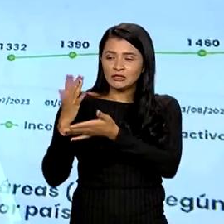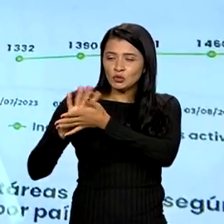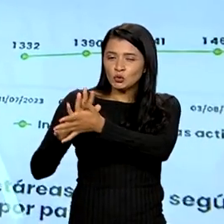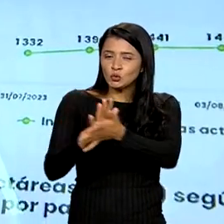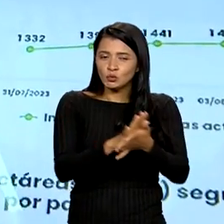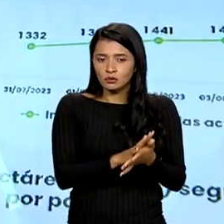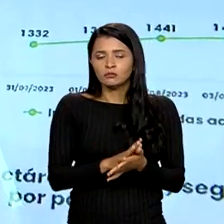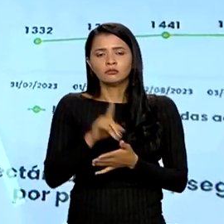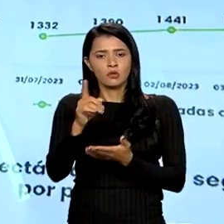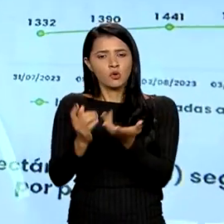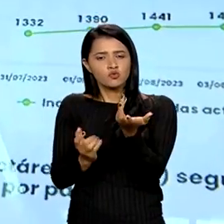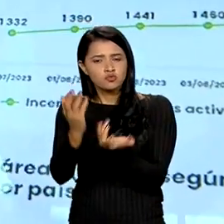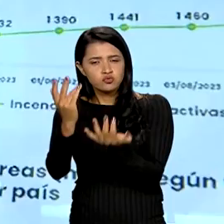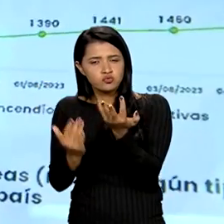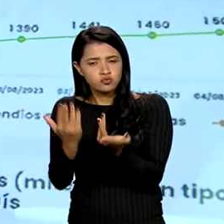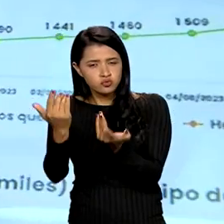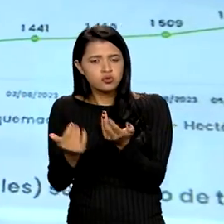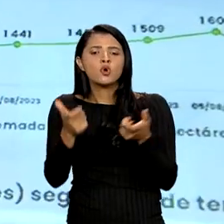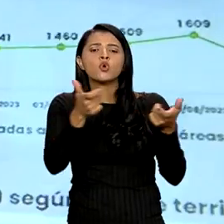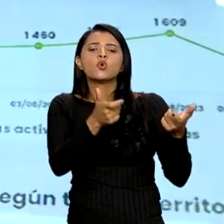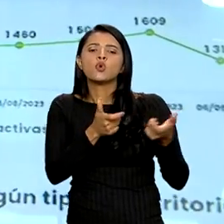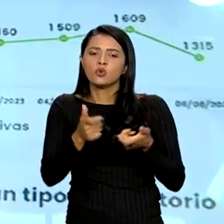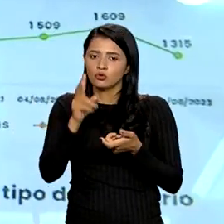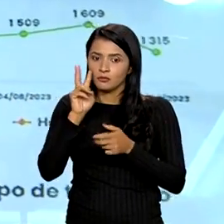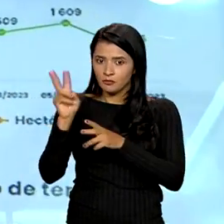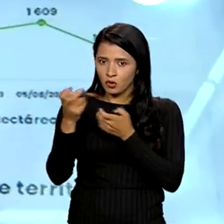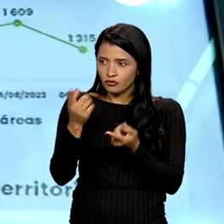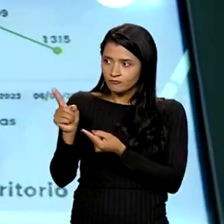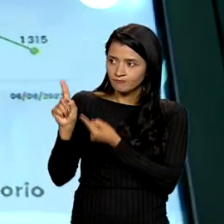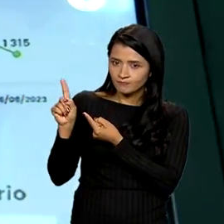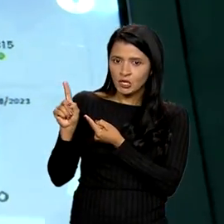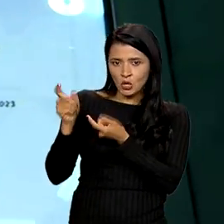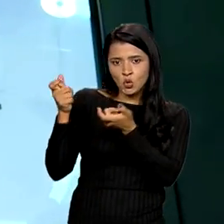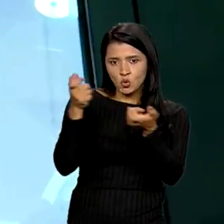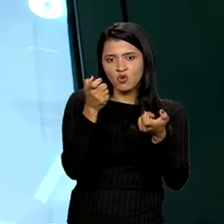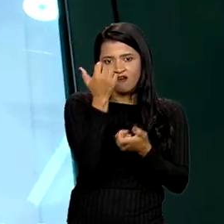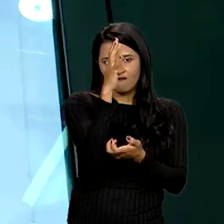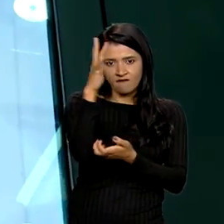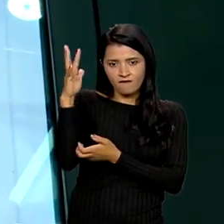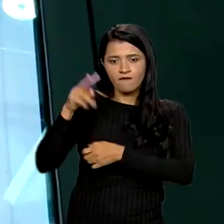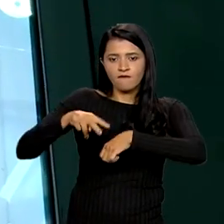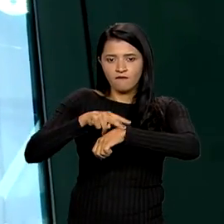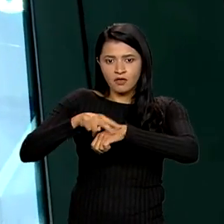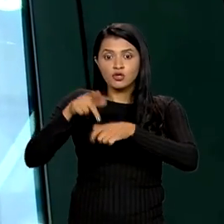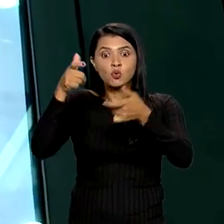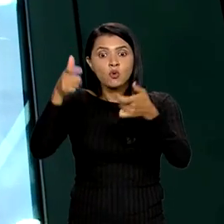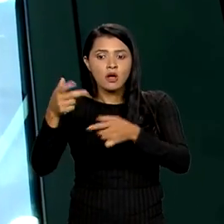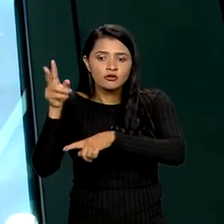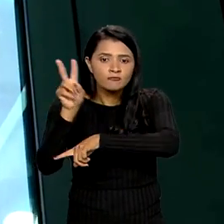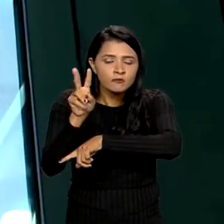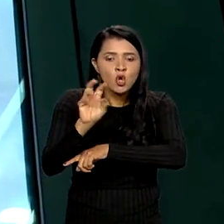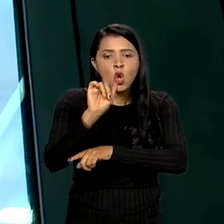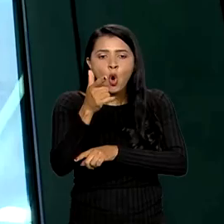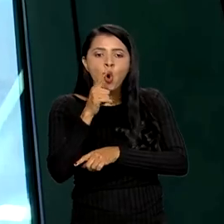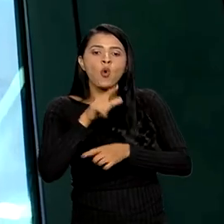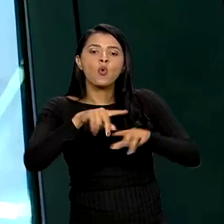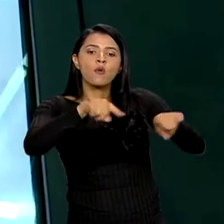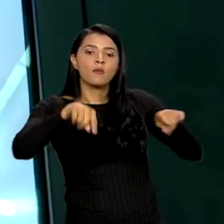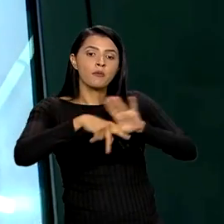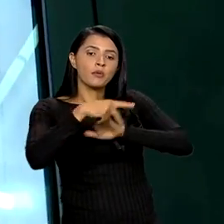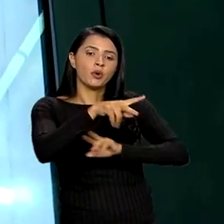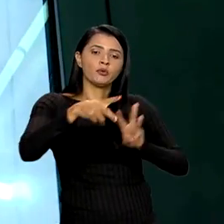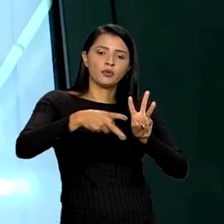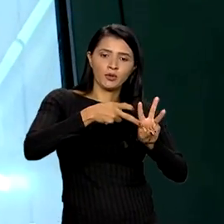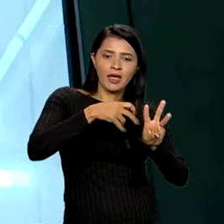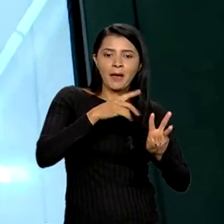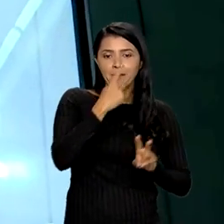E esses incêndios estão distribuídos, você pode ver, em área verde, se são em unidades de conservação ou se são em terras indígenas que são em